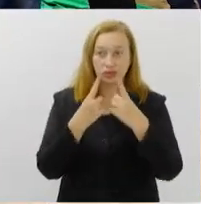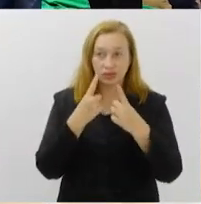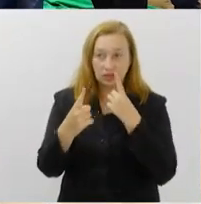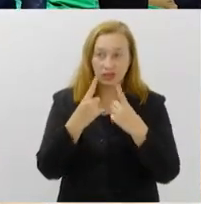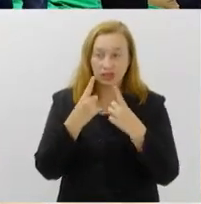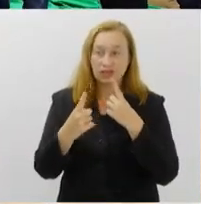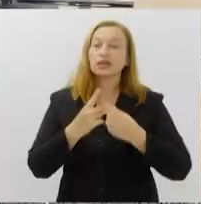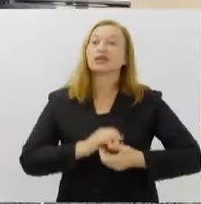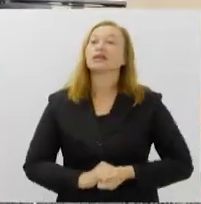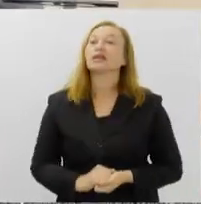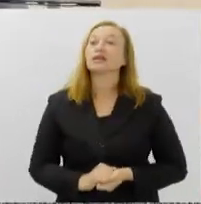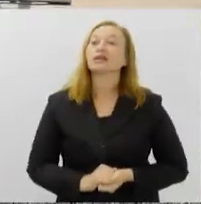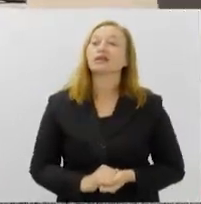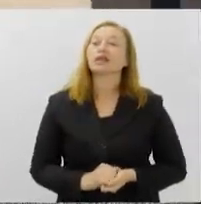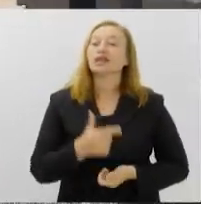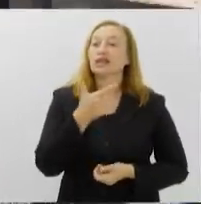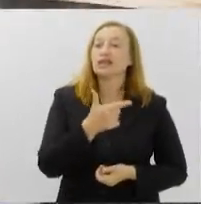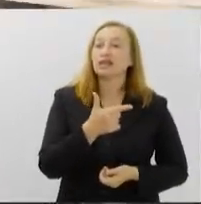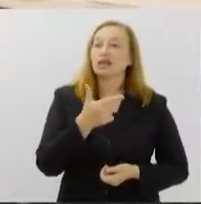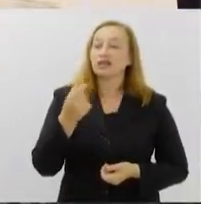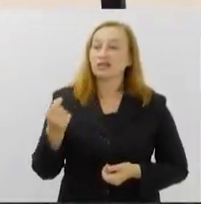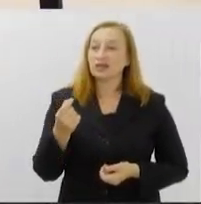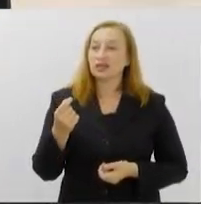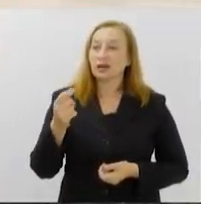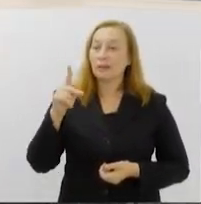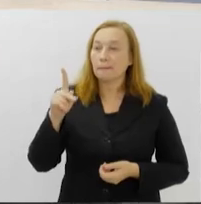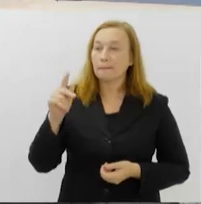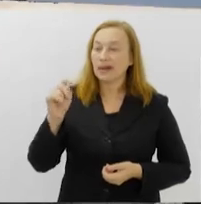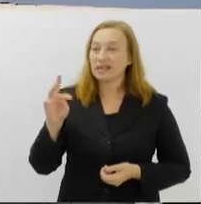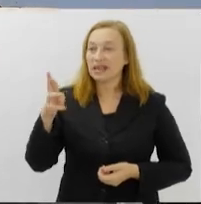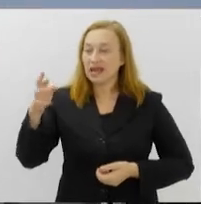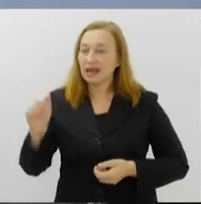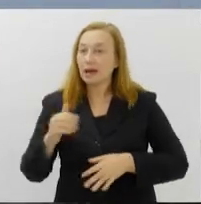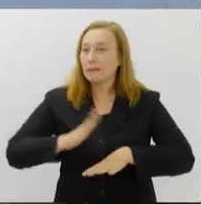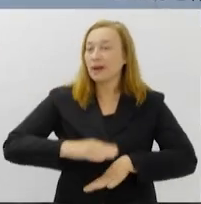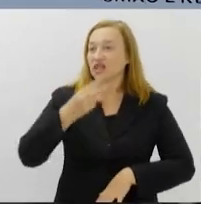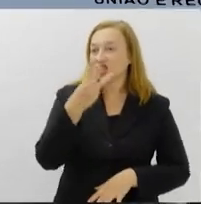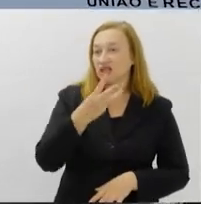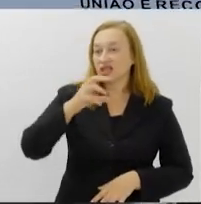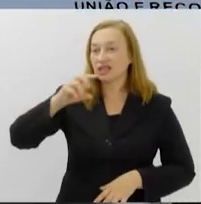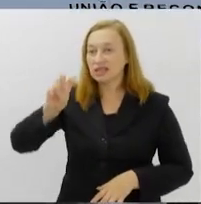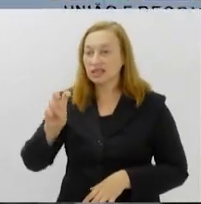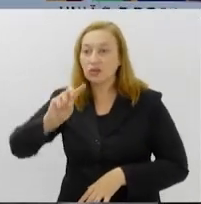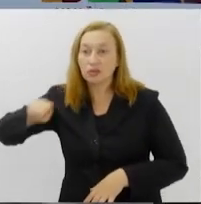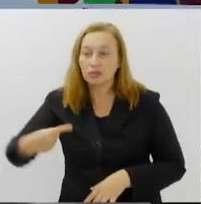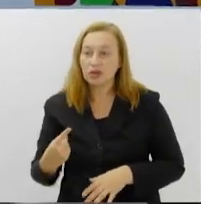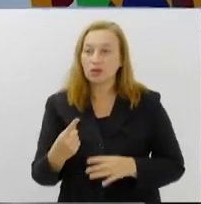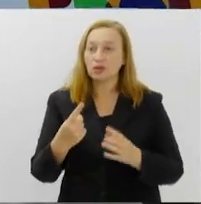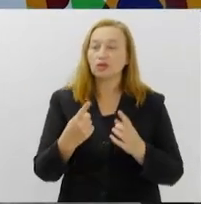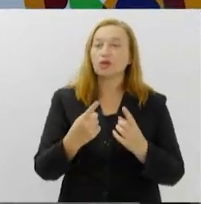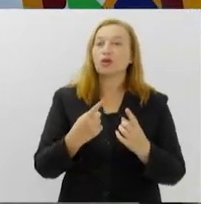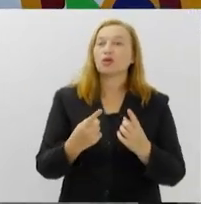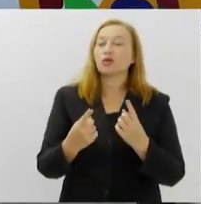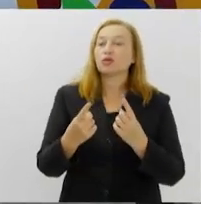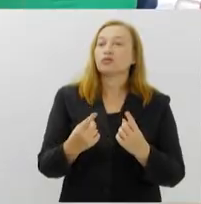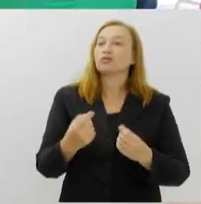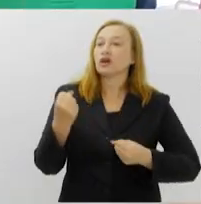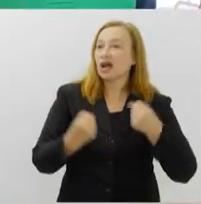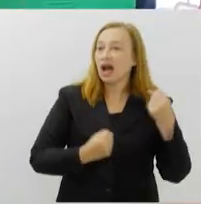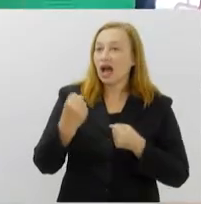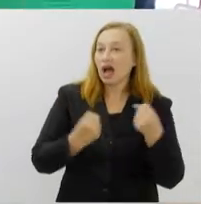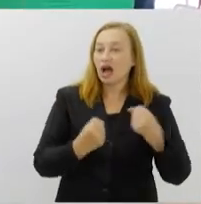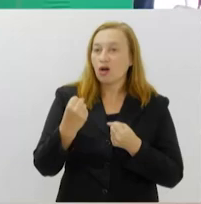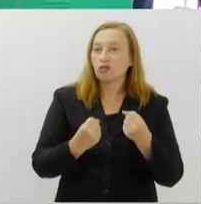adicionais e 20 passarelas. Já são mais de 35 mil os veículos que circulam diariamente no trecho